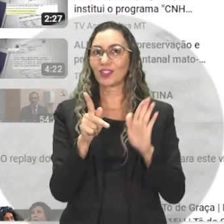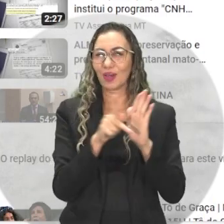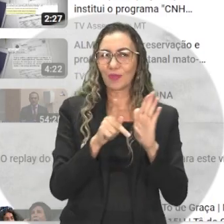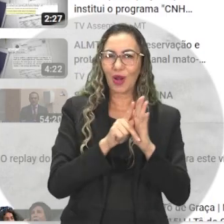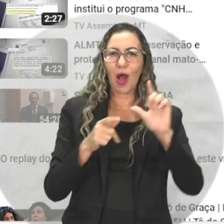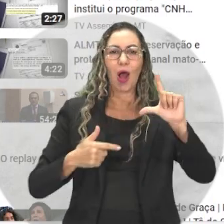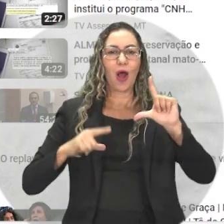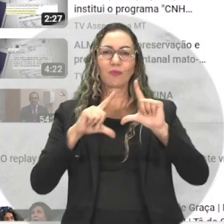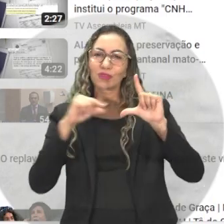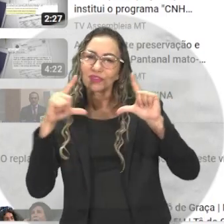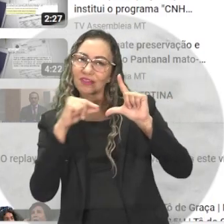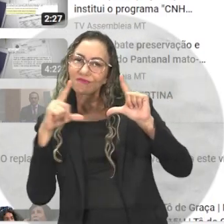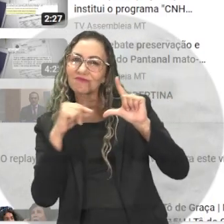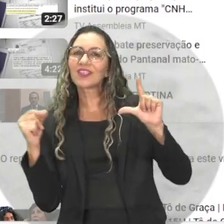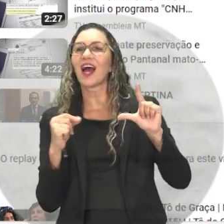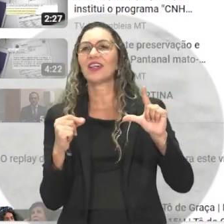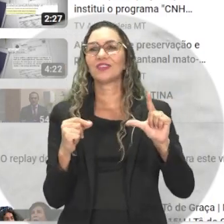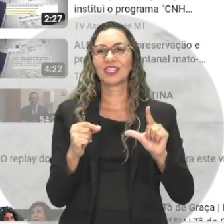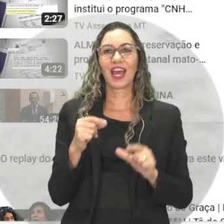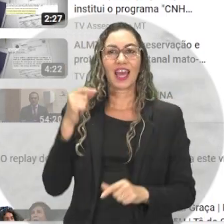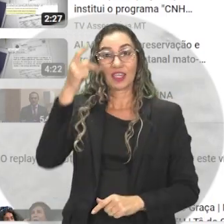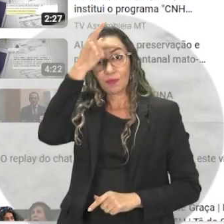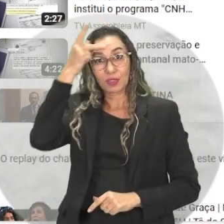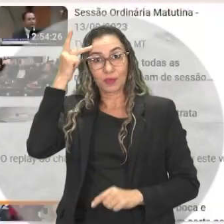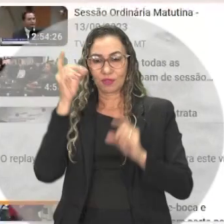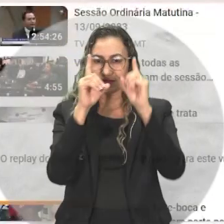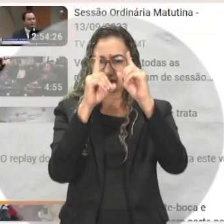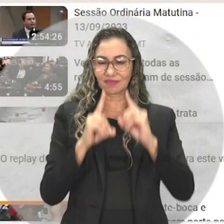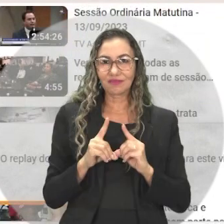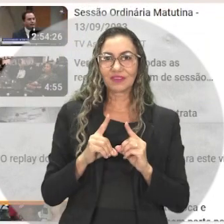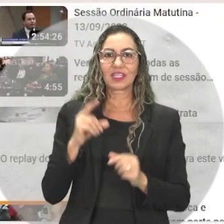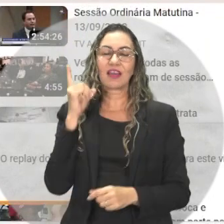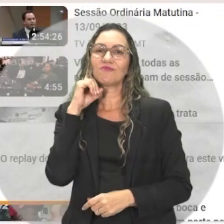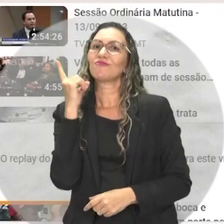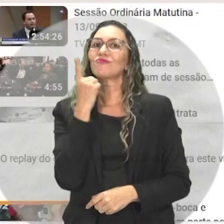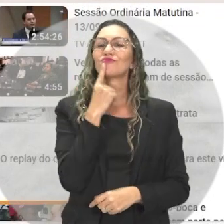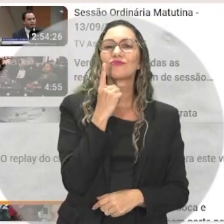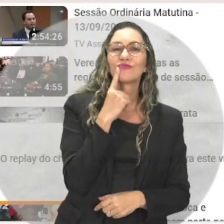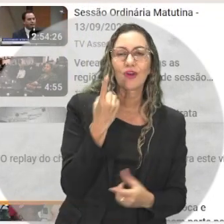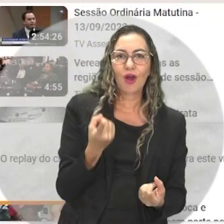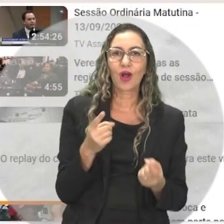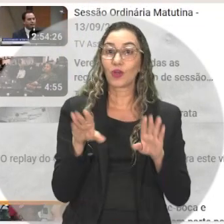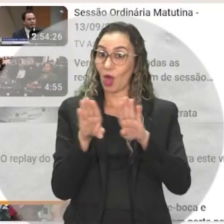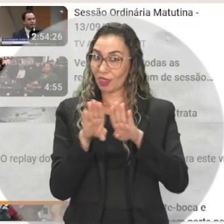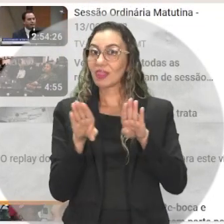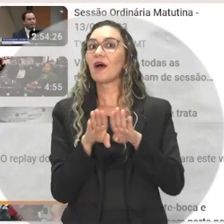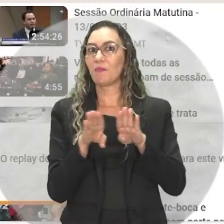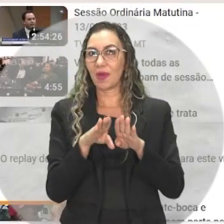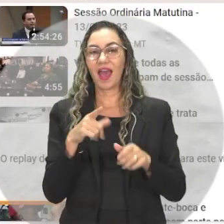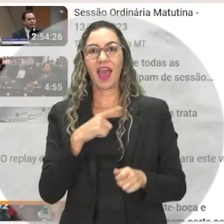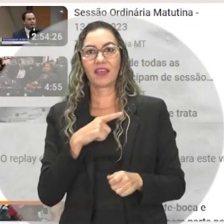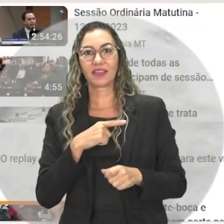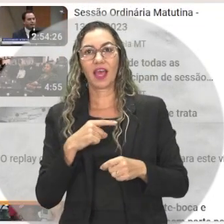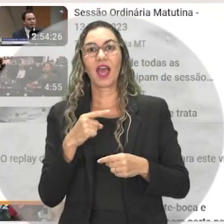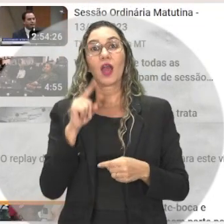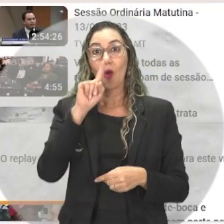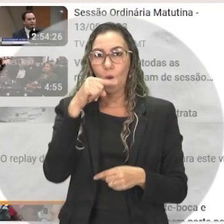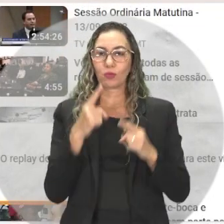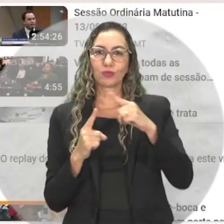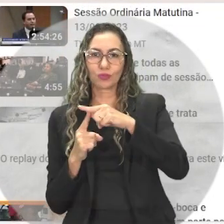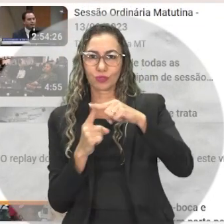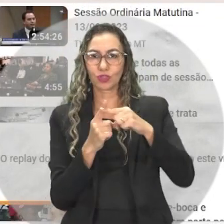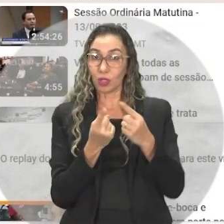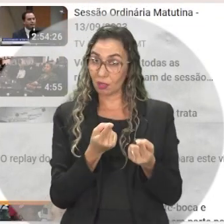legendas para atender os deficientes auditivos. Outra importante ferramenta adotada pela emissora foi a inclusão da